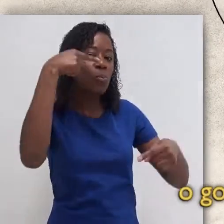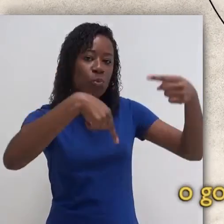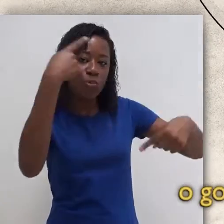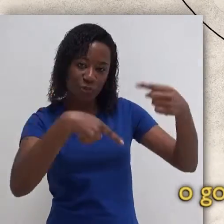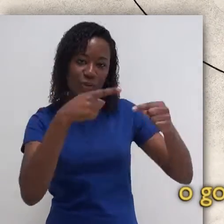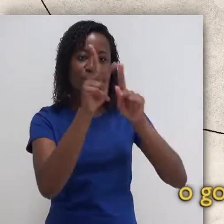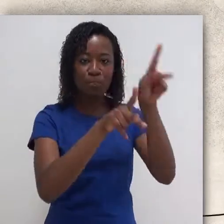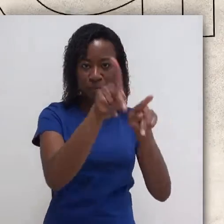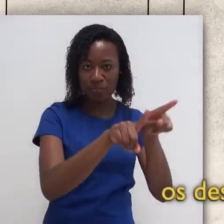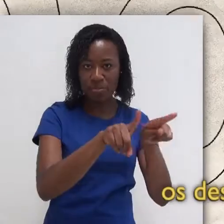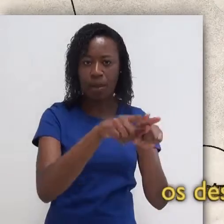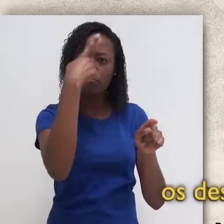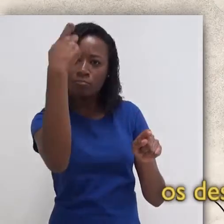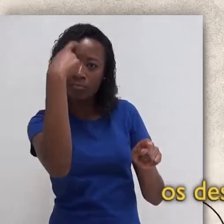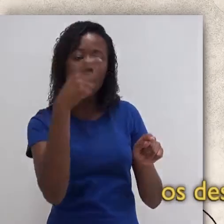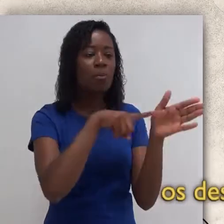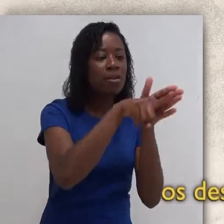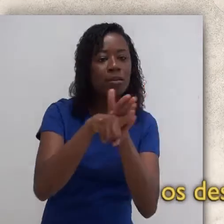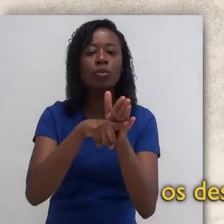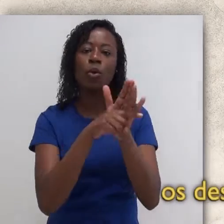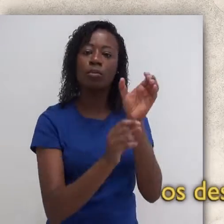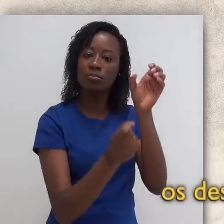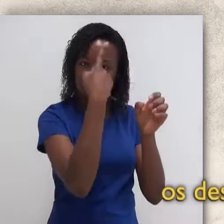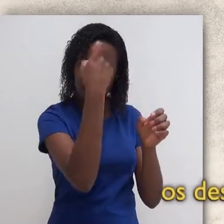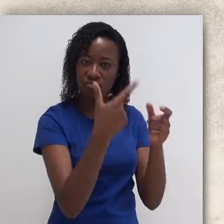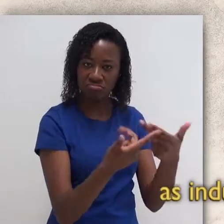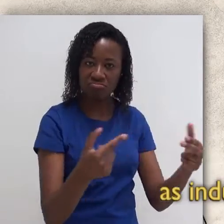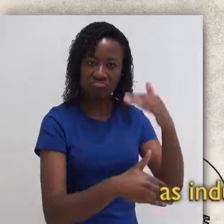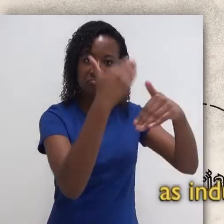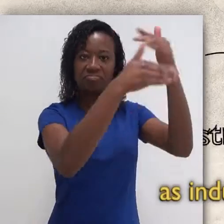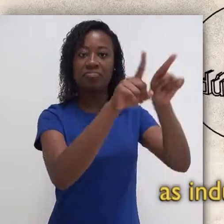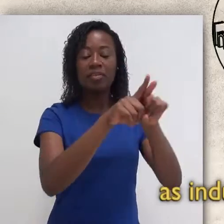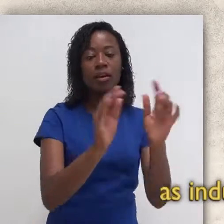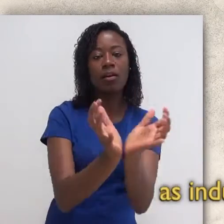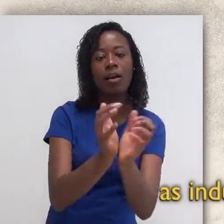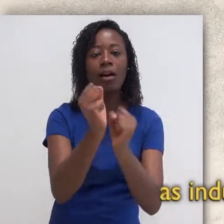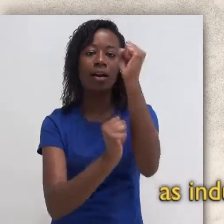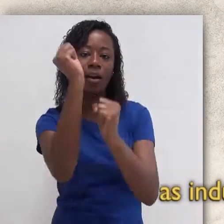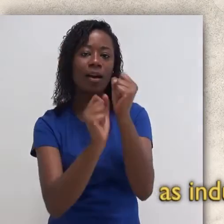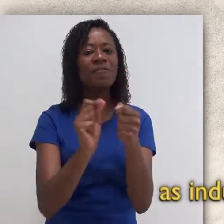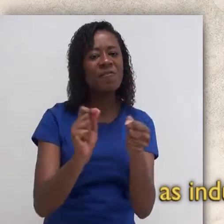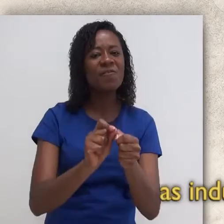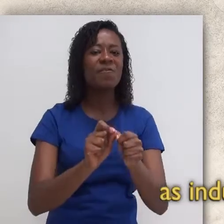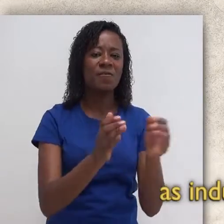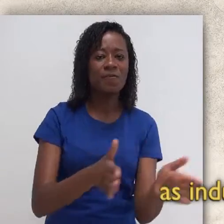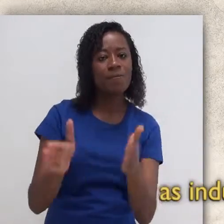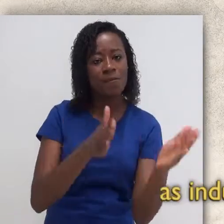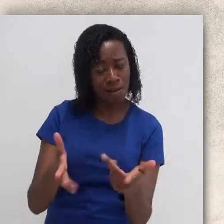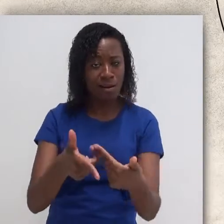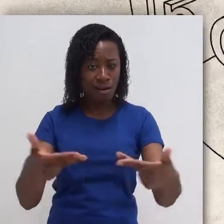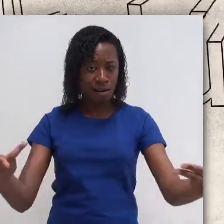públicas. Os desenvolvedores, pesquisadores e inventores. As indústrias, que fabricam todos esses